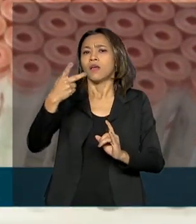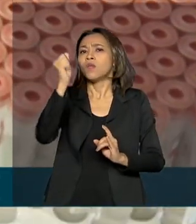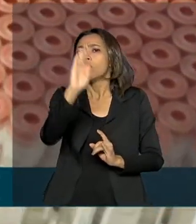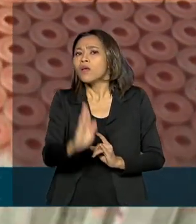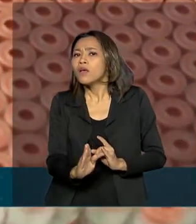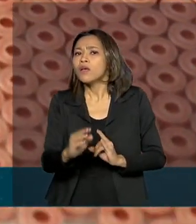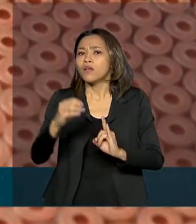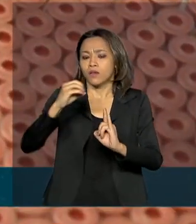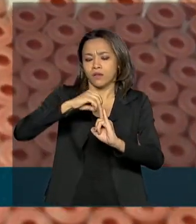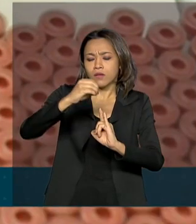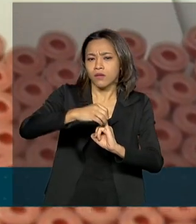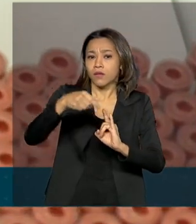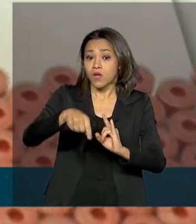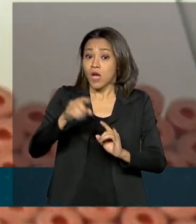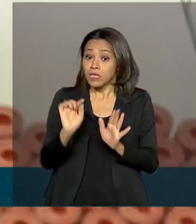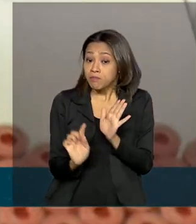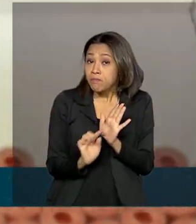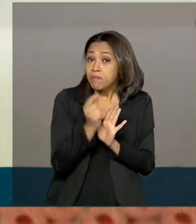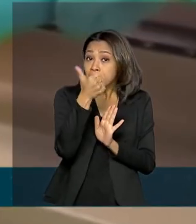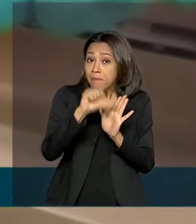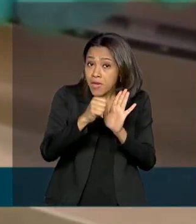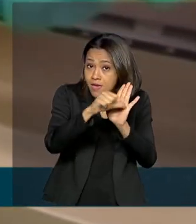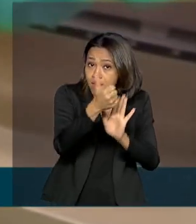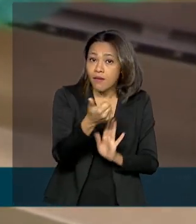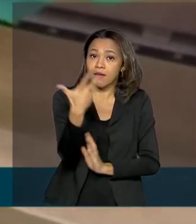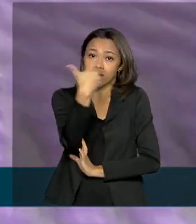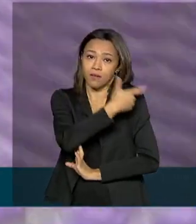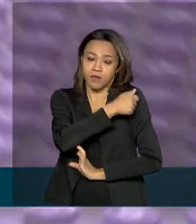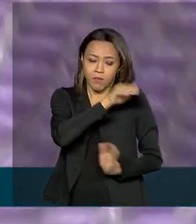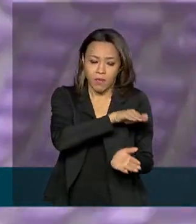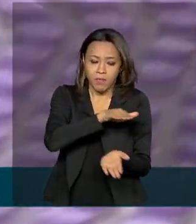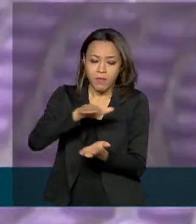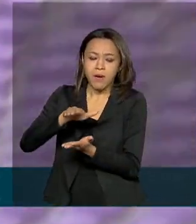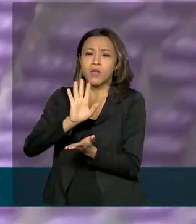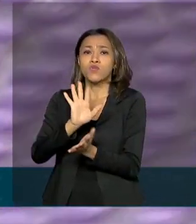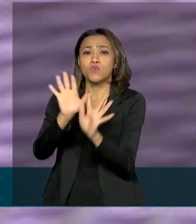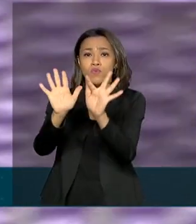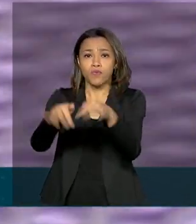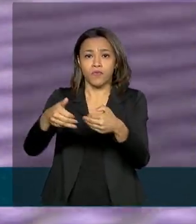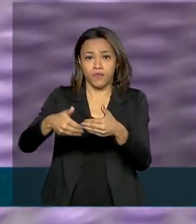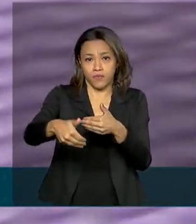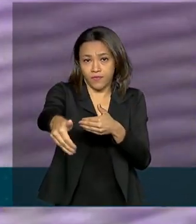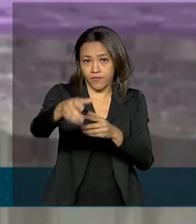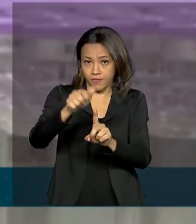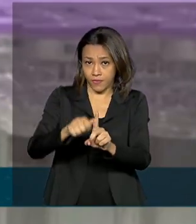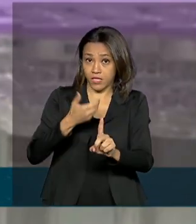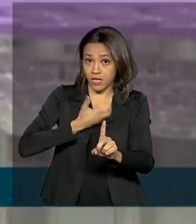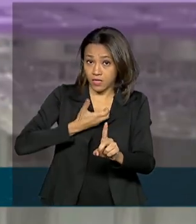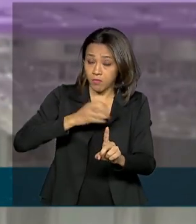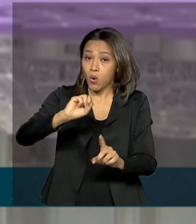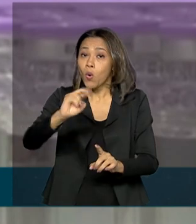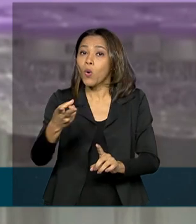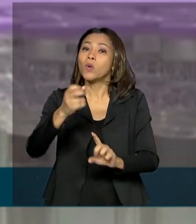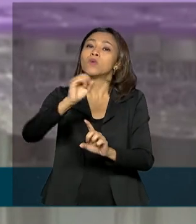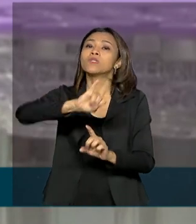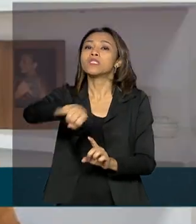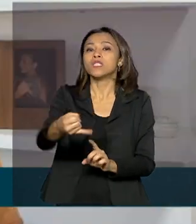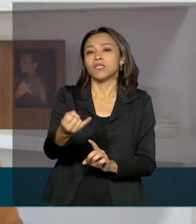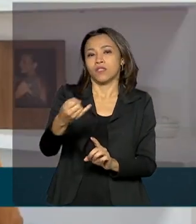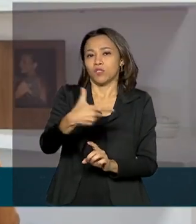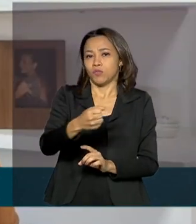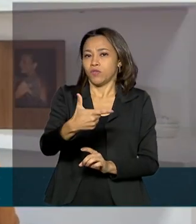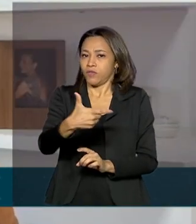da produção das primeiras doses deve acontecer no final de dezembro deste ano ou início de janeiro de 2021.